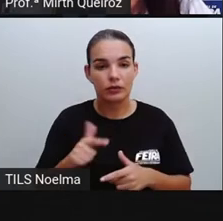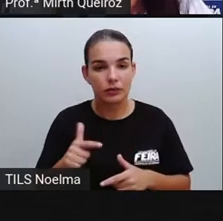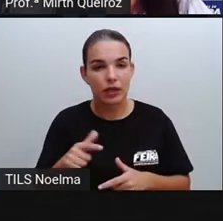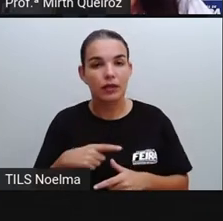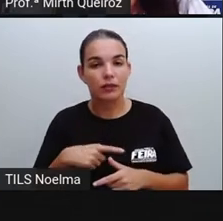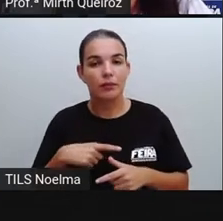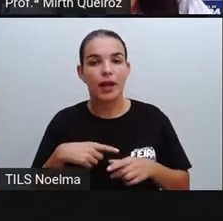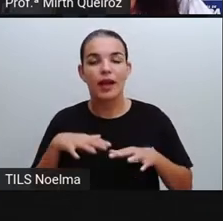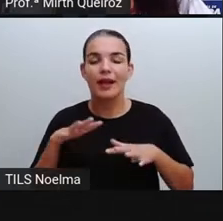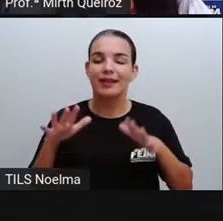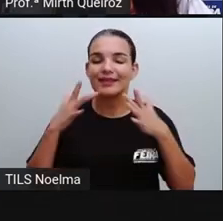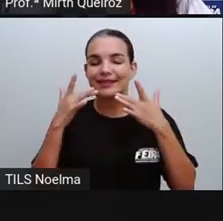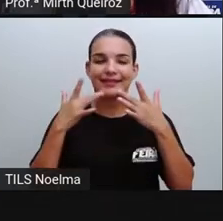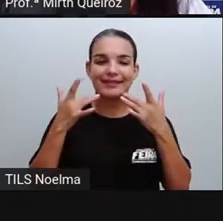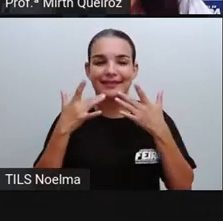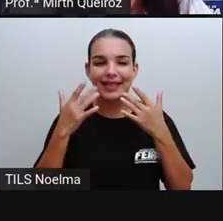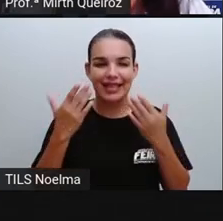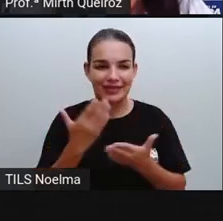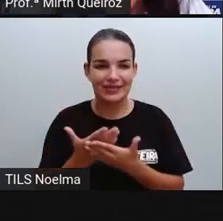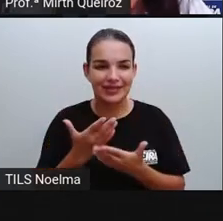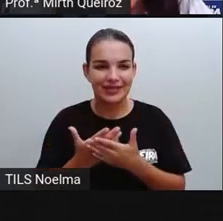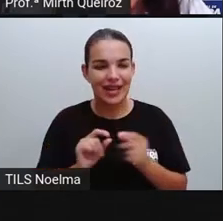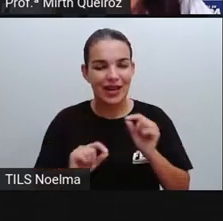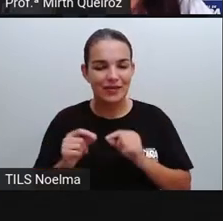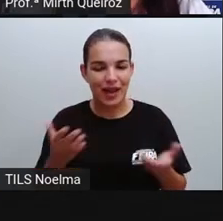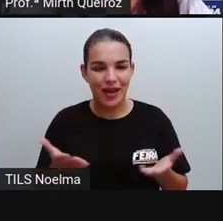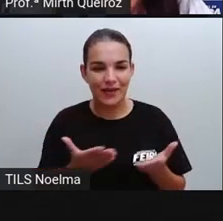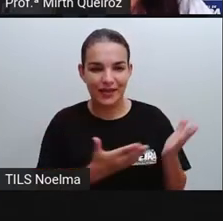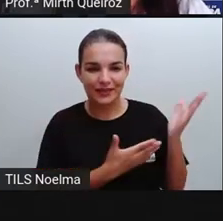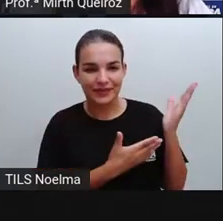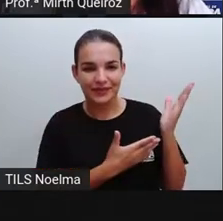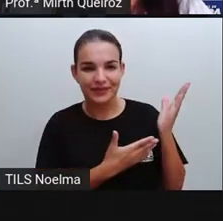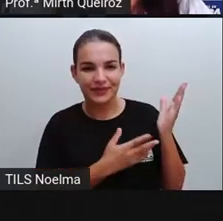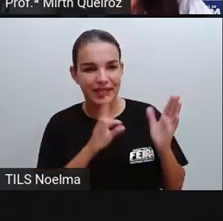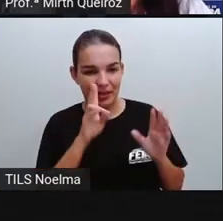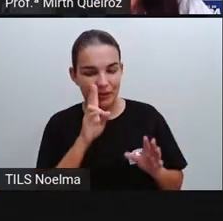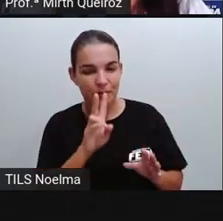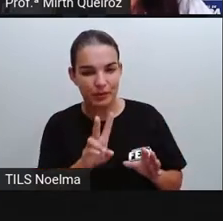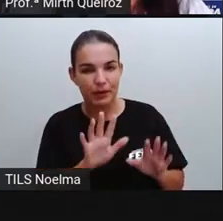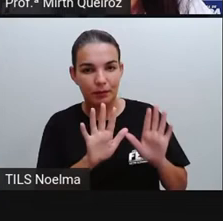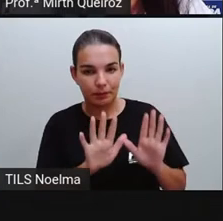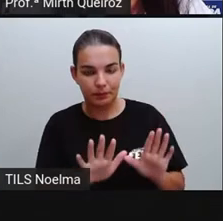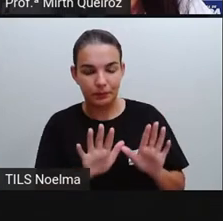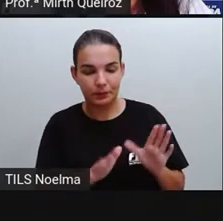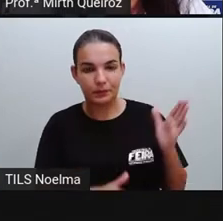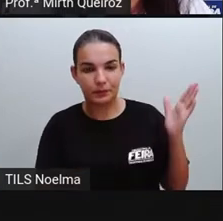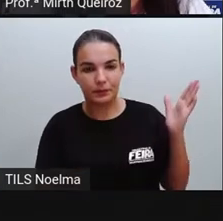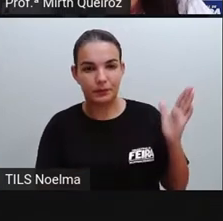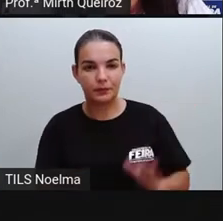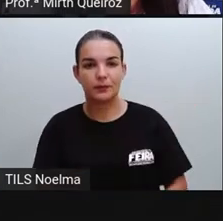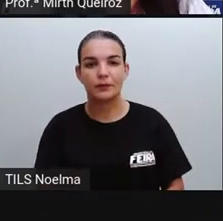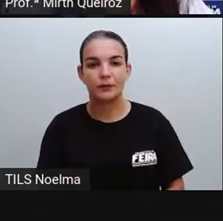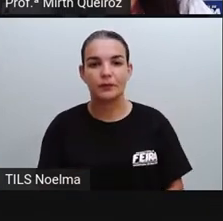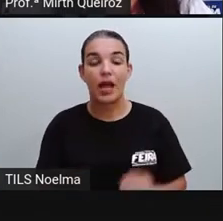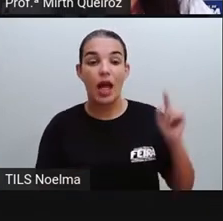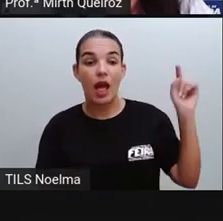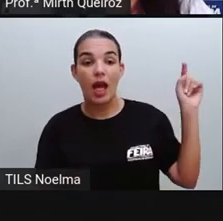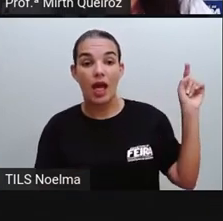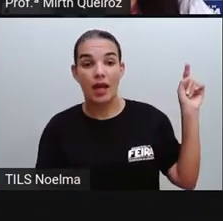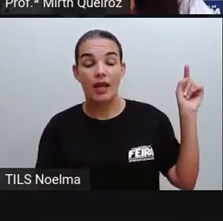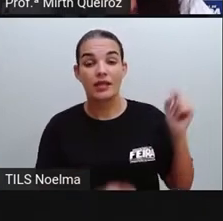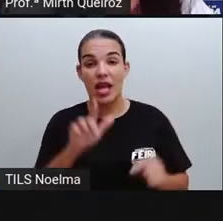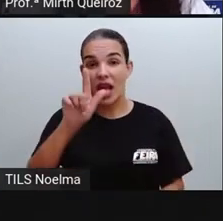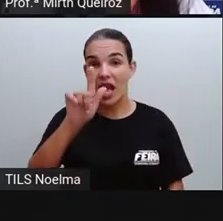infográficos animados. gente vai estudar um deles agora. Vamos ver agora o infográfico animado. Esse GIF,